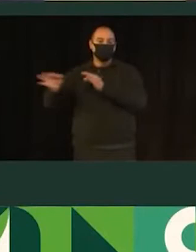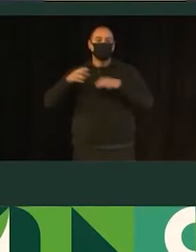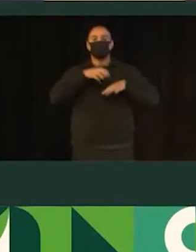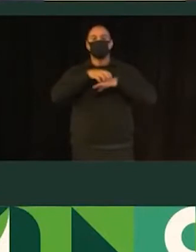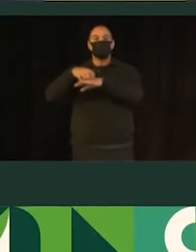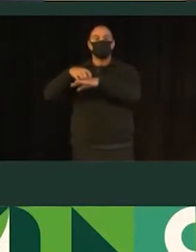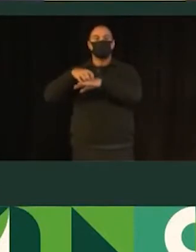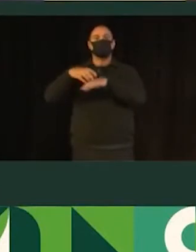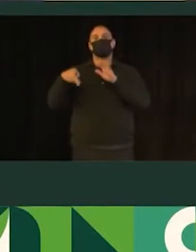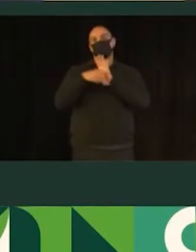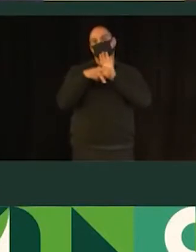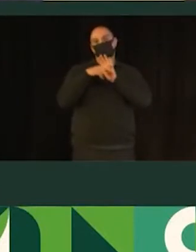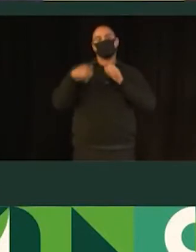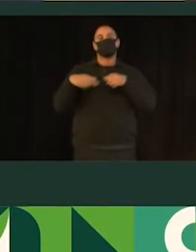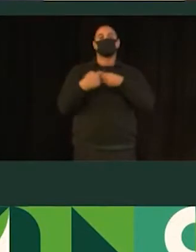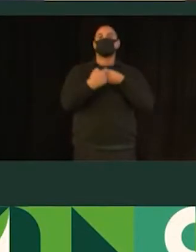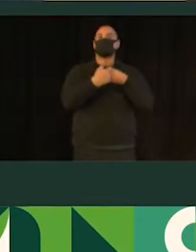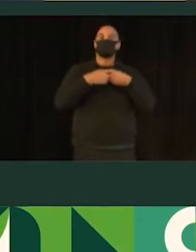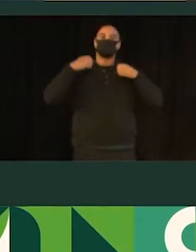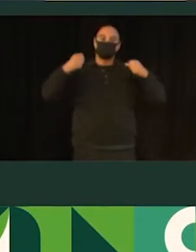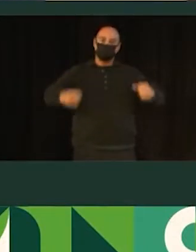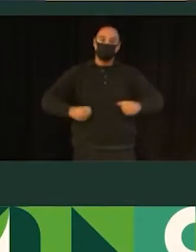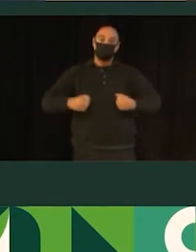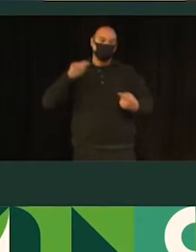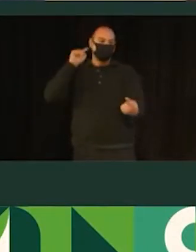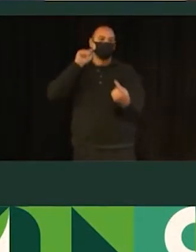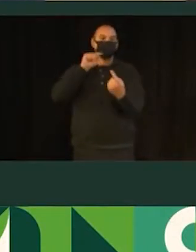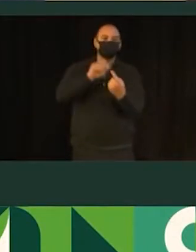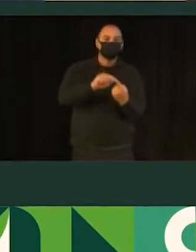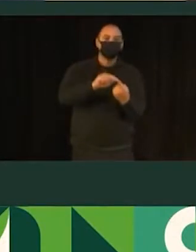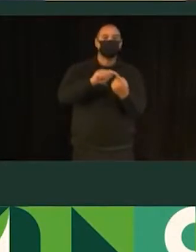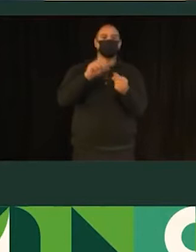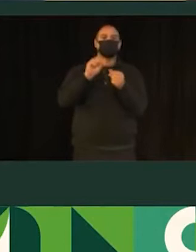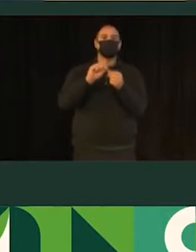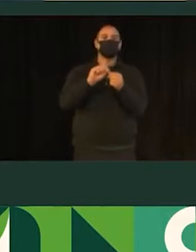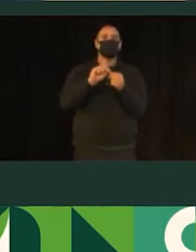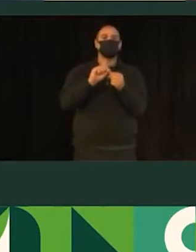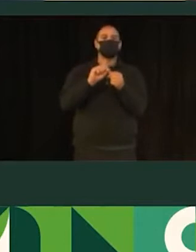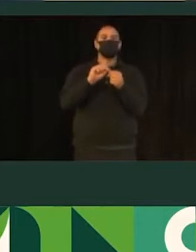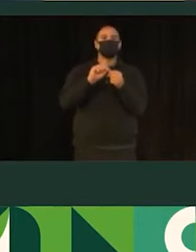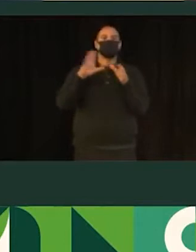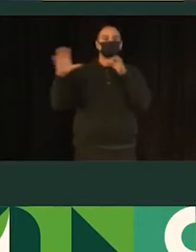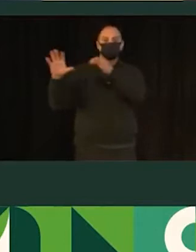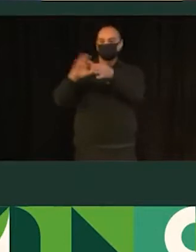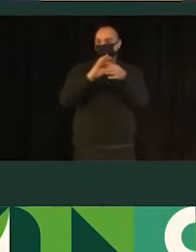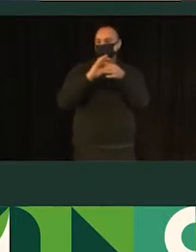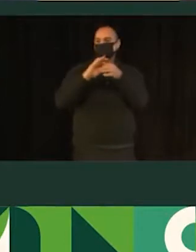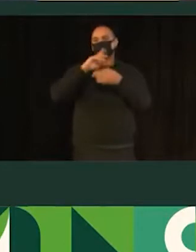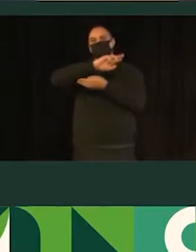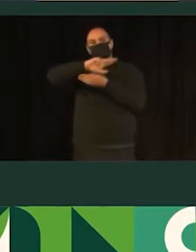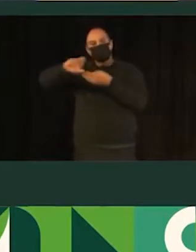Então, o objetivo de um plano de mobilidade, ele é promover a integração entre os diferentes modos de transportes e melhorar a